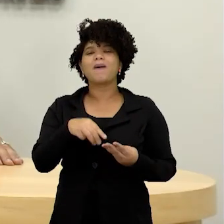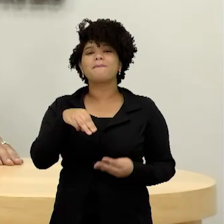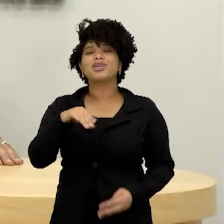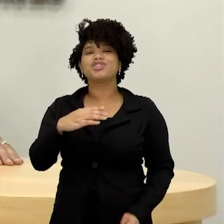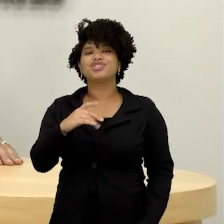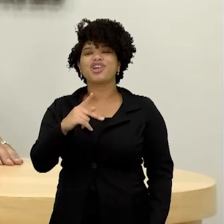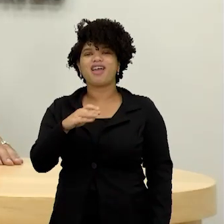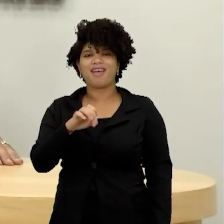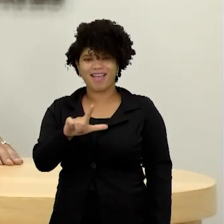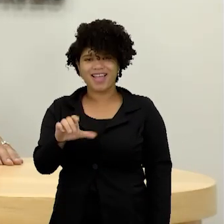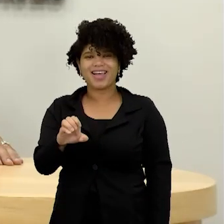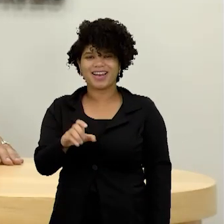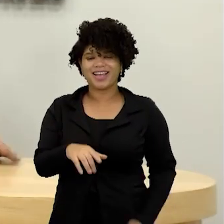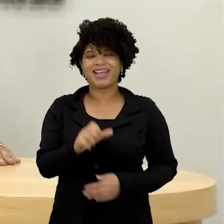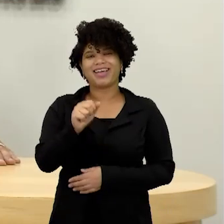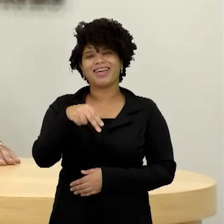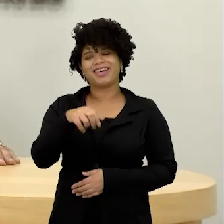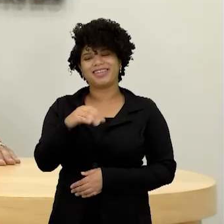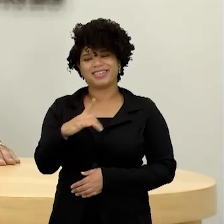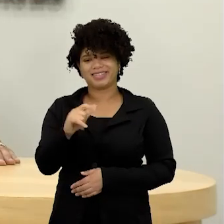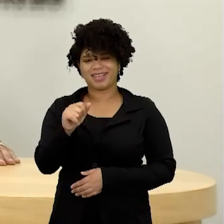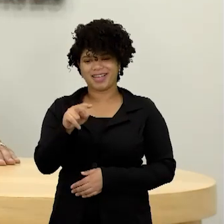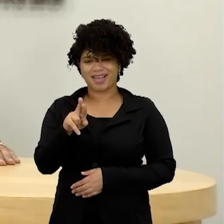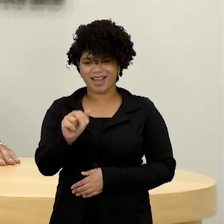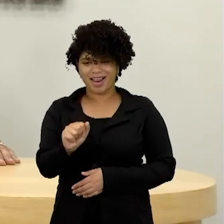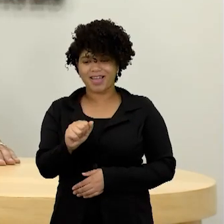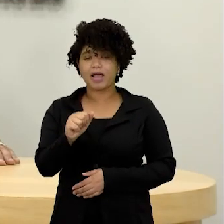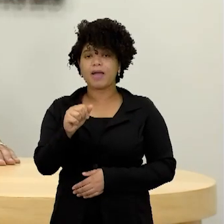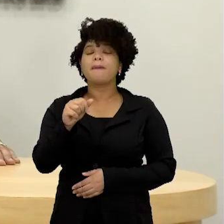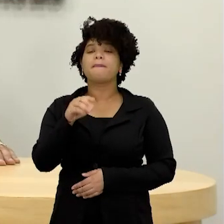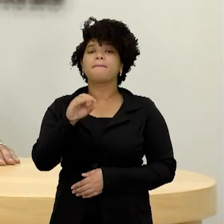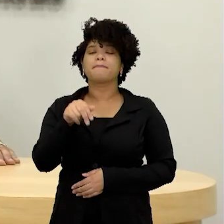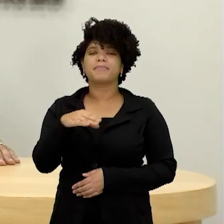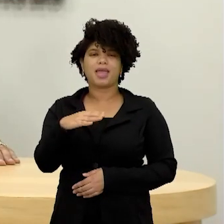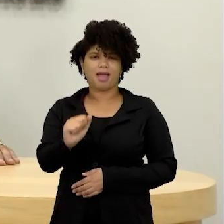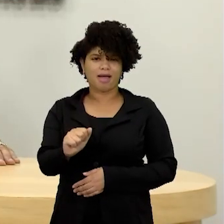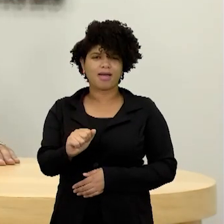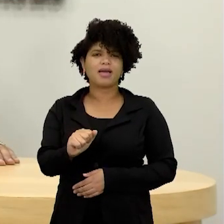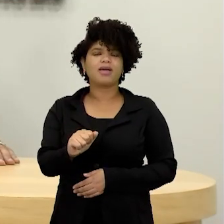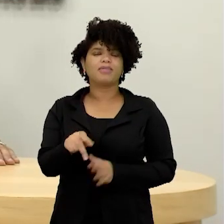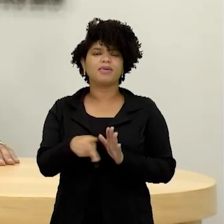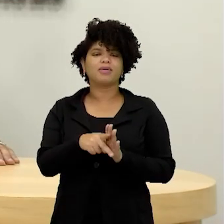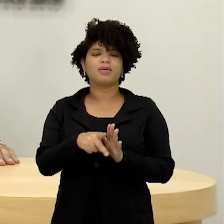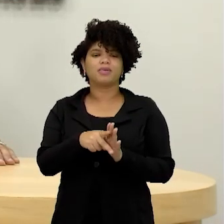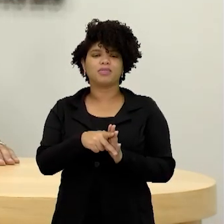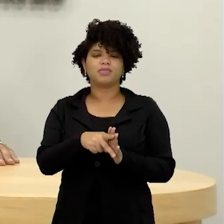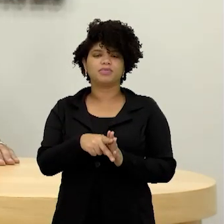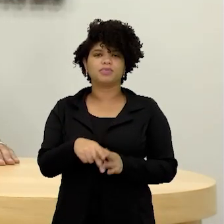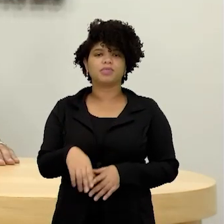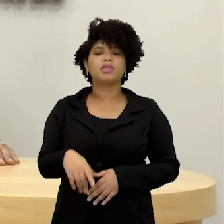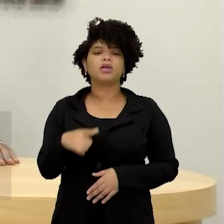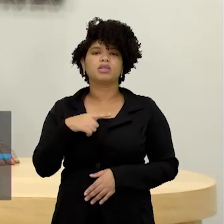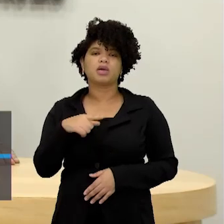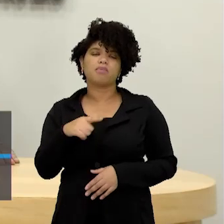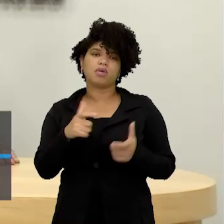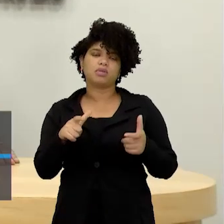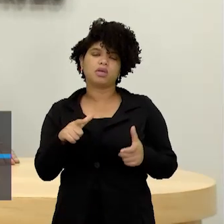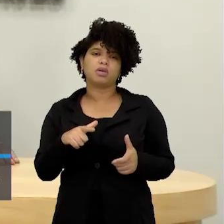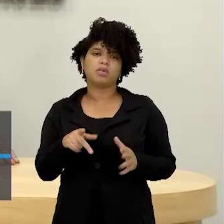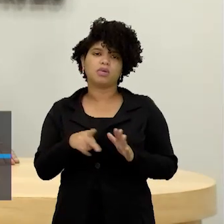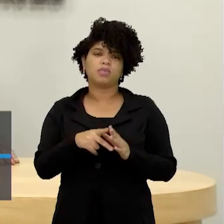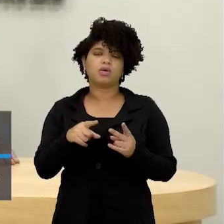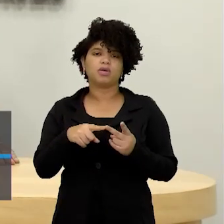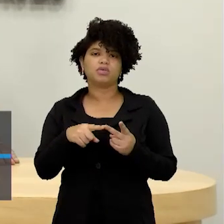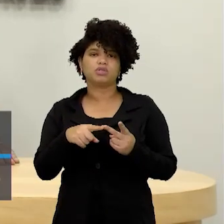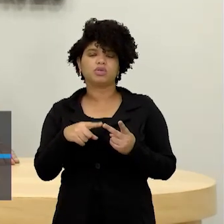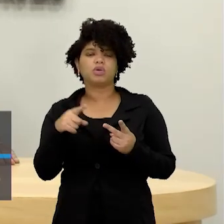Gustavo, Camila, a Beatriz, Ana Clara, a Bianca, o professor Gisele também com a gente aí. Bacana, bacana! Estados Unidos e China, professor Rogério,